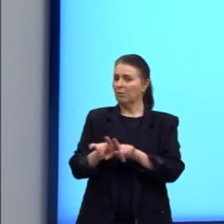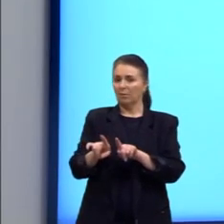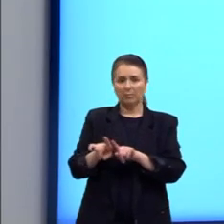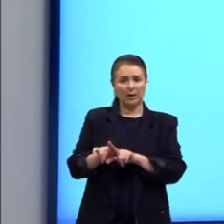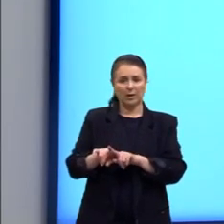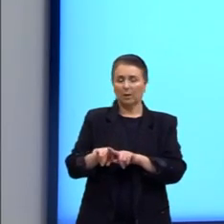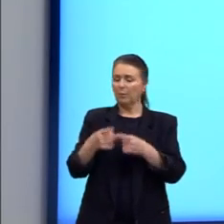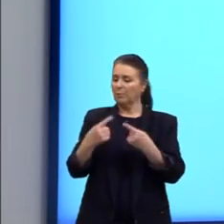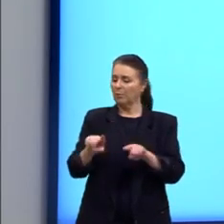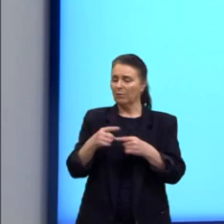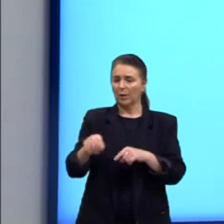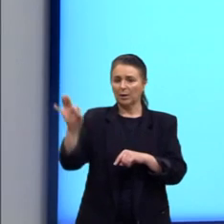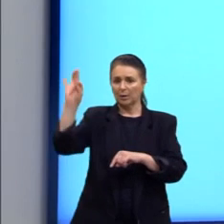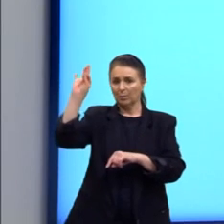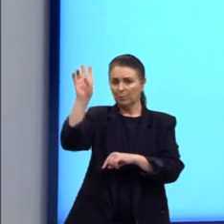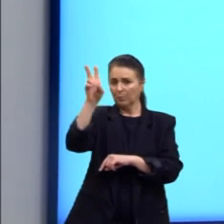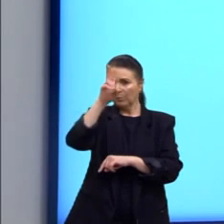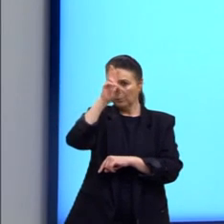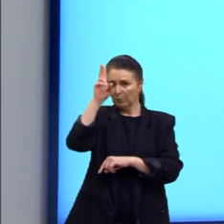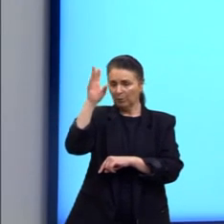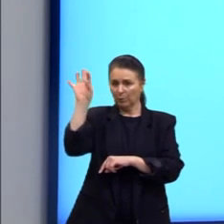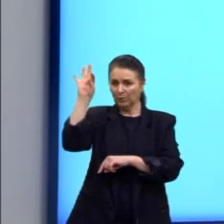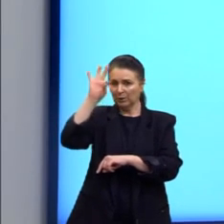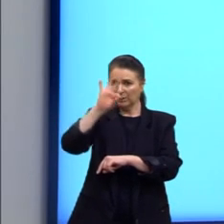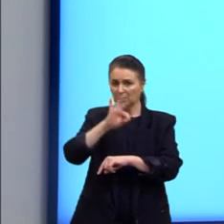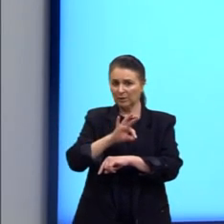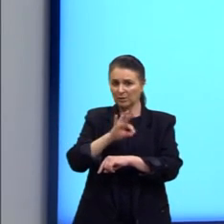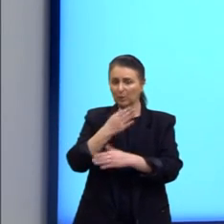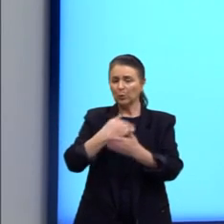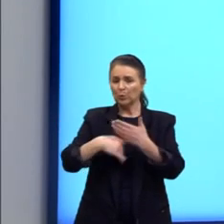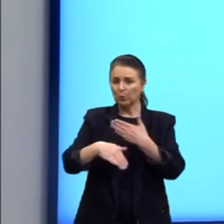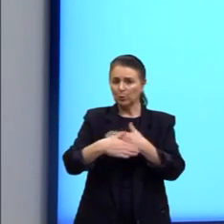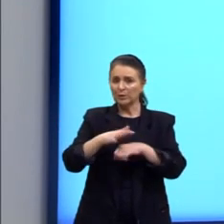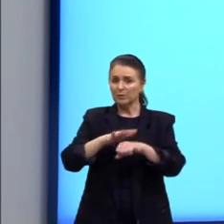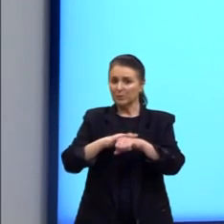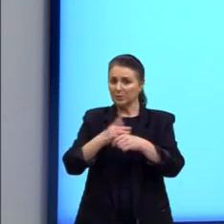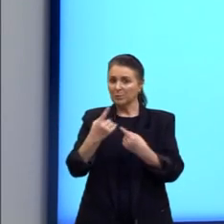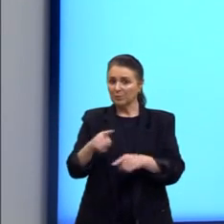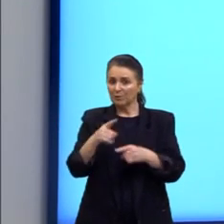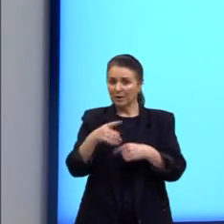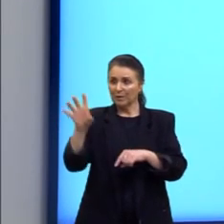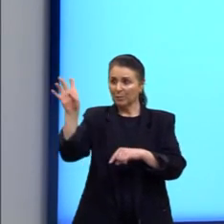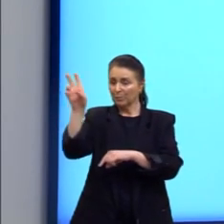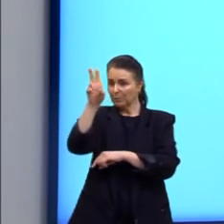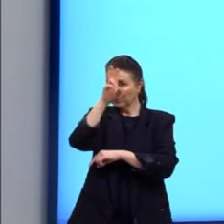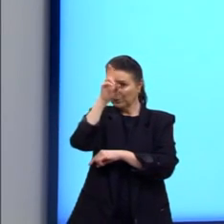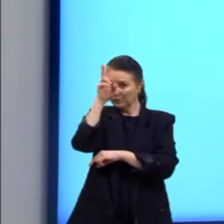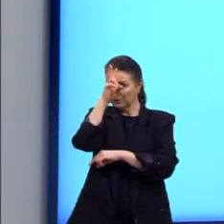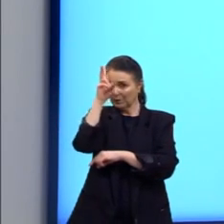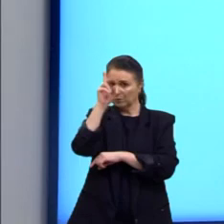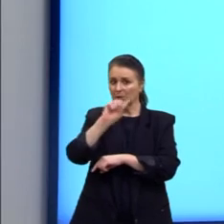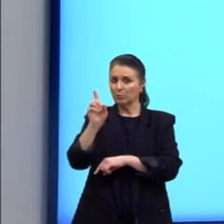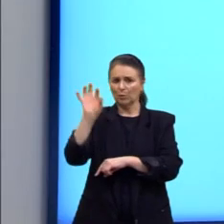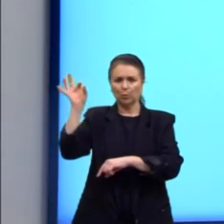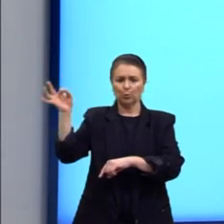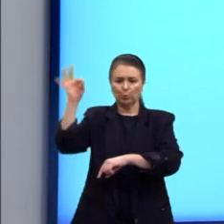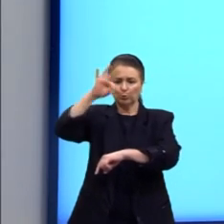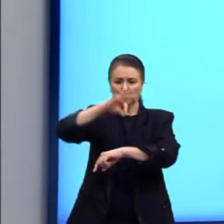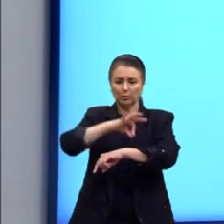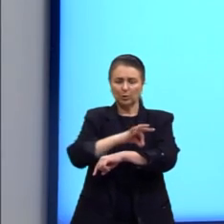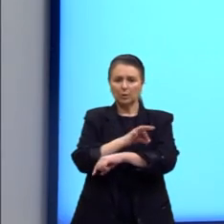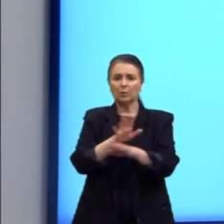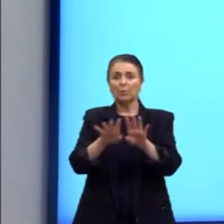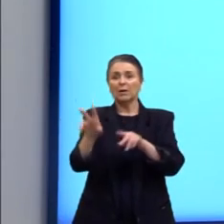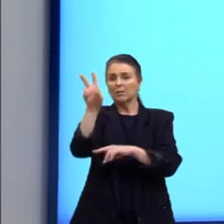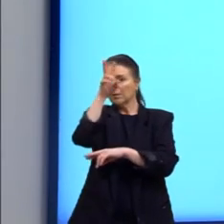causada por inseto. A única questão que é causada, todas as doenças são causadas por insetos, não necessariamente mosquitos, mas insetos